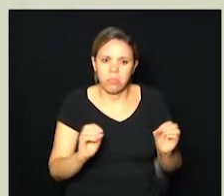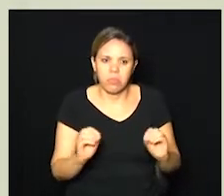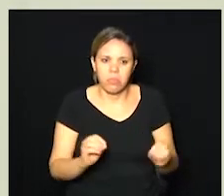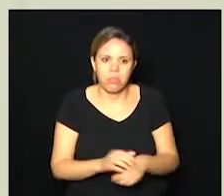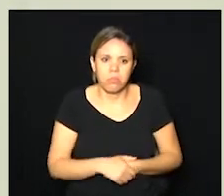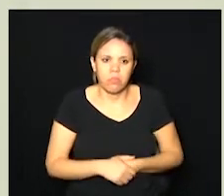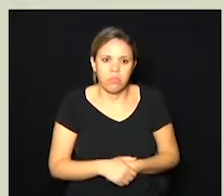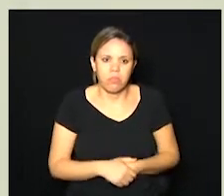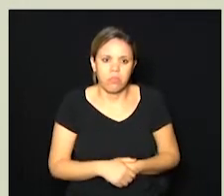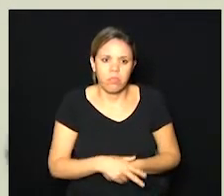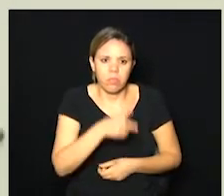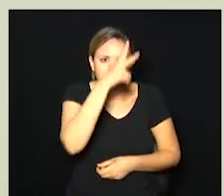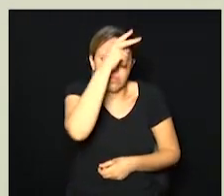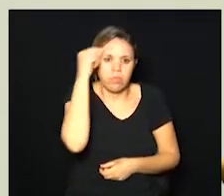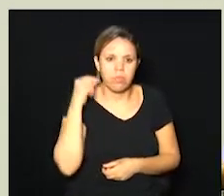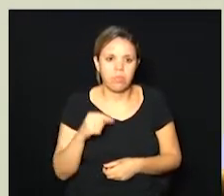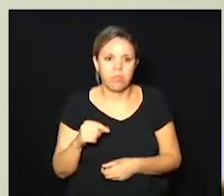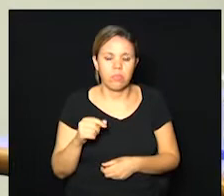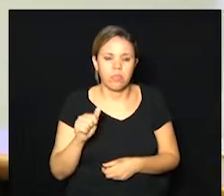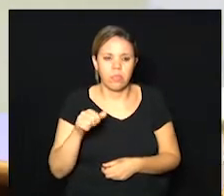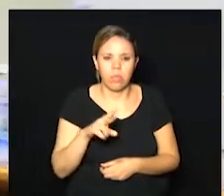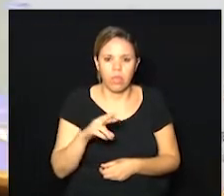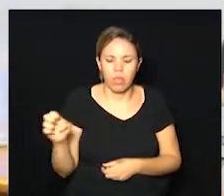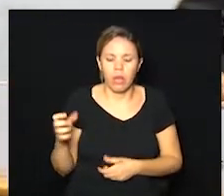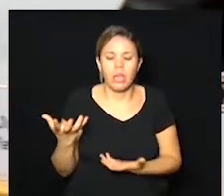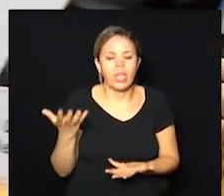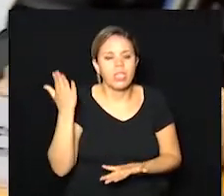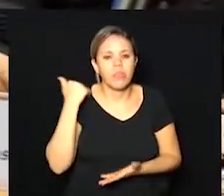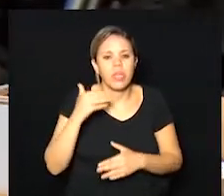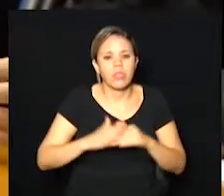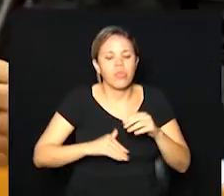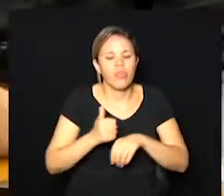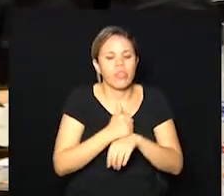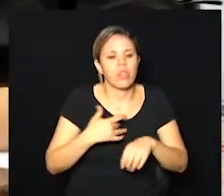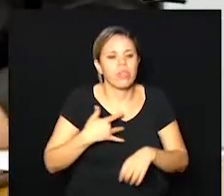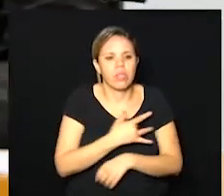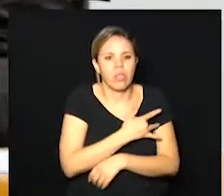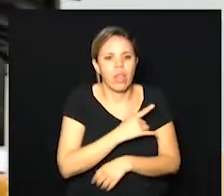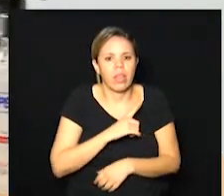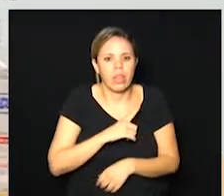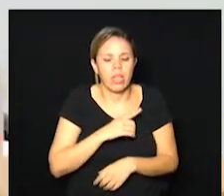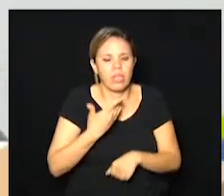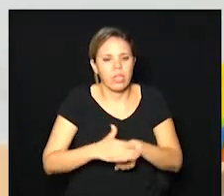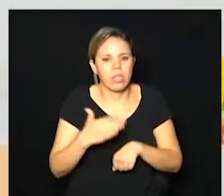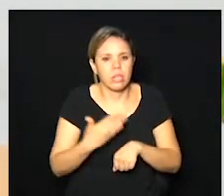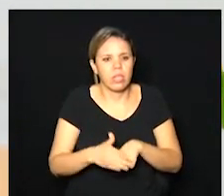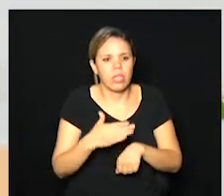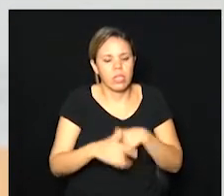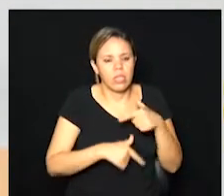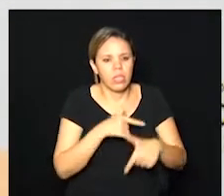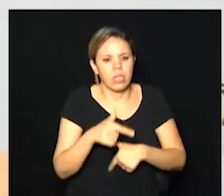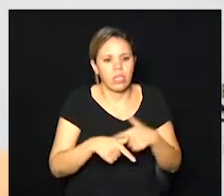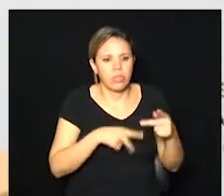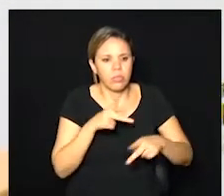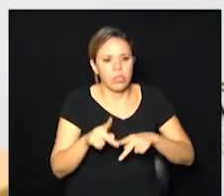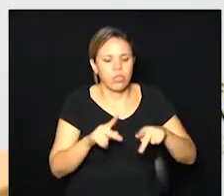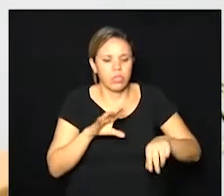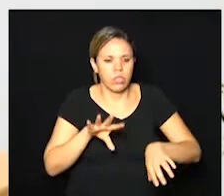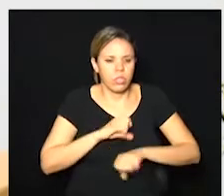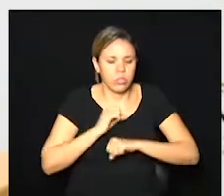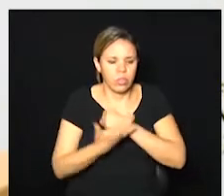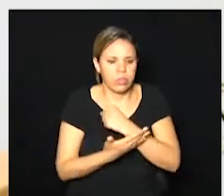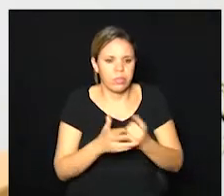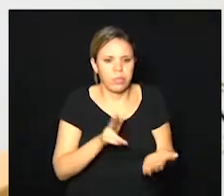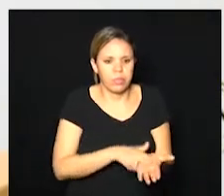prefeito prefeito internauta André Dorte ele quer saber se os profissionais de saúde estão sendo treinados para trabalhar com os pacientes com Covid